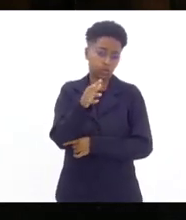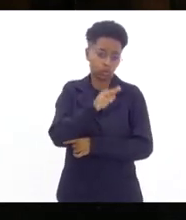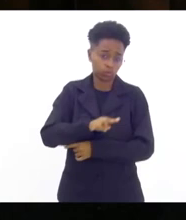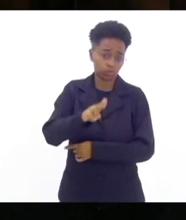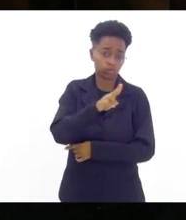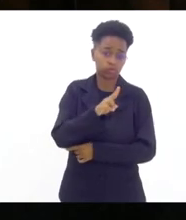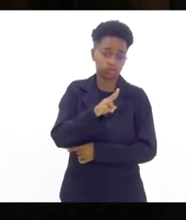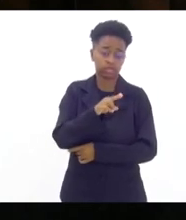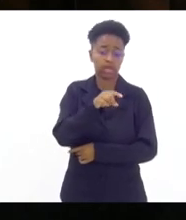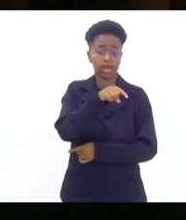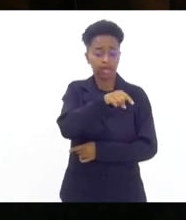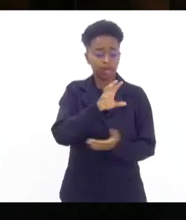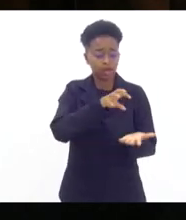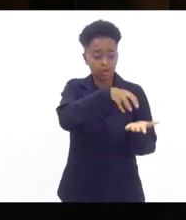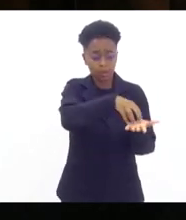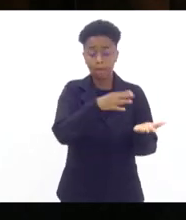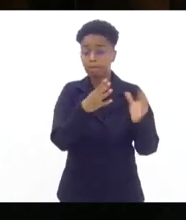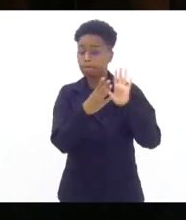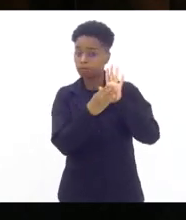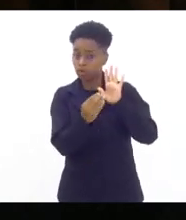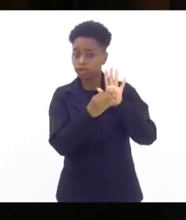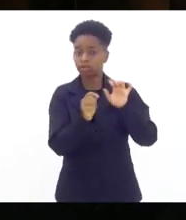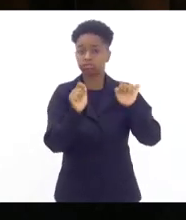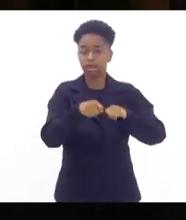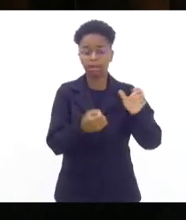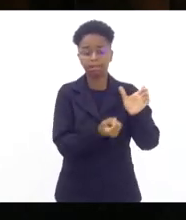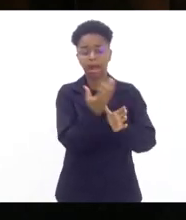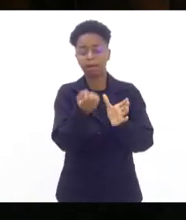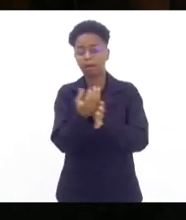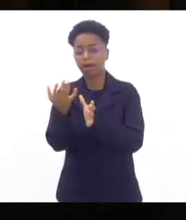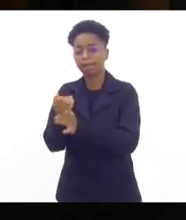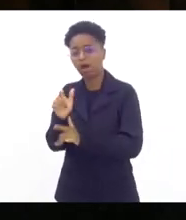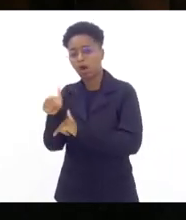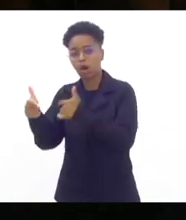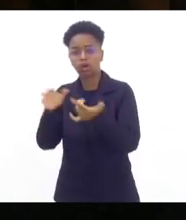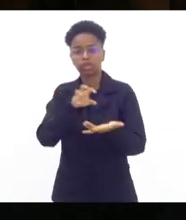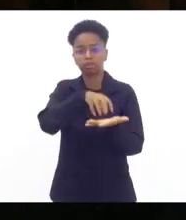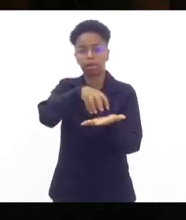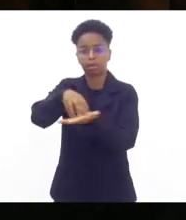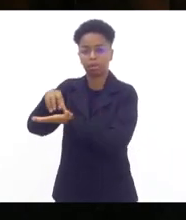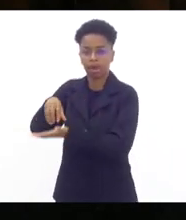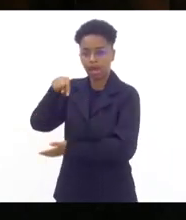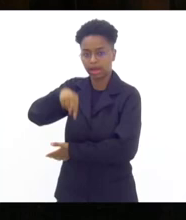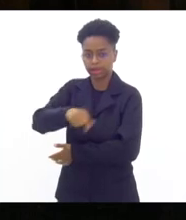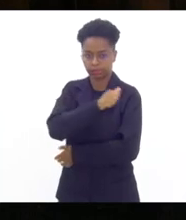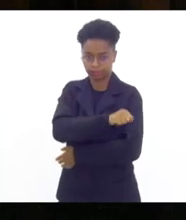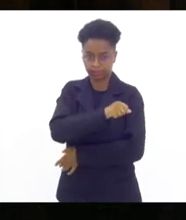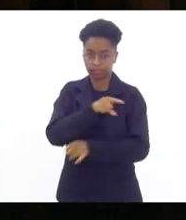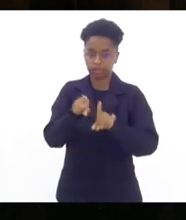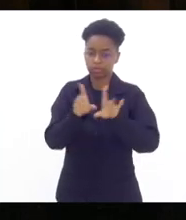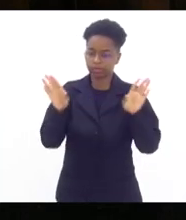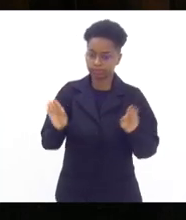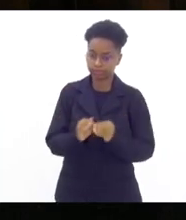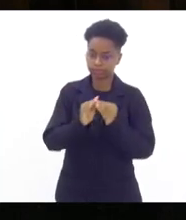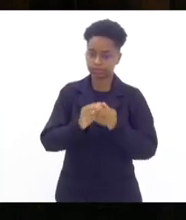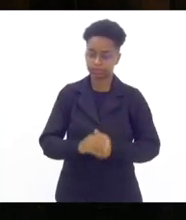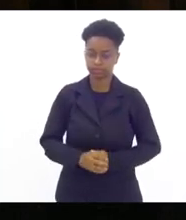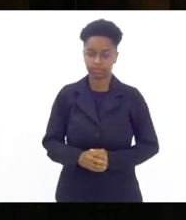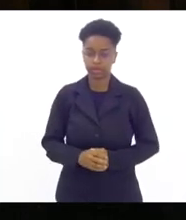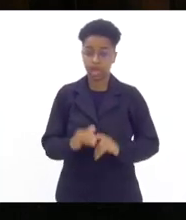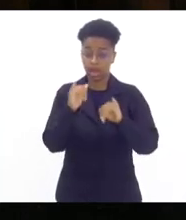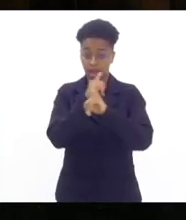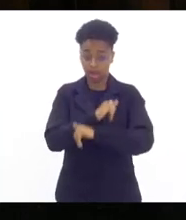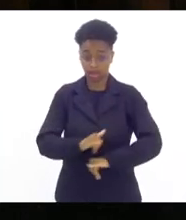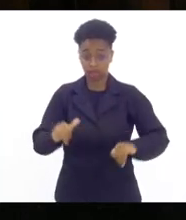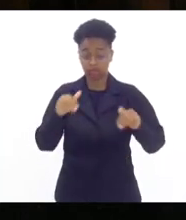para implantação das outras unidades que estão programadas por todo o estado do Rio e para finalizar o anúncio